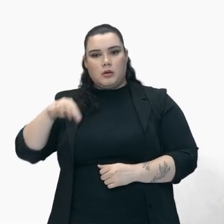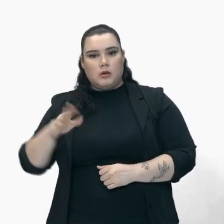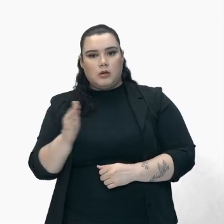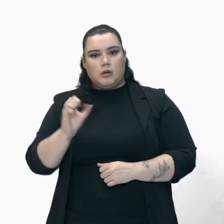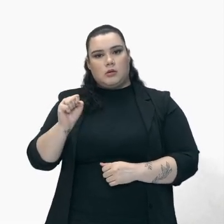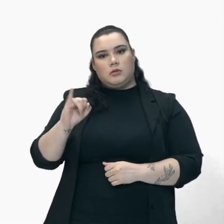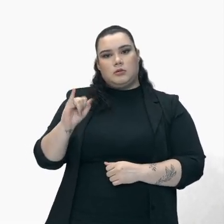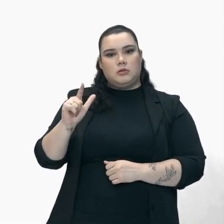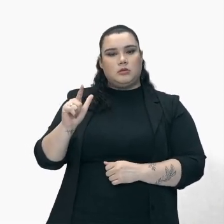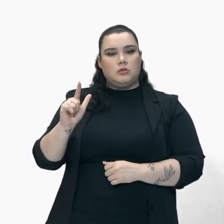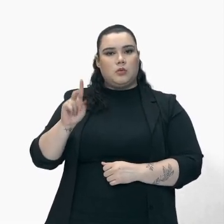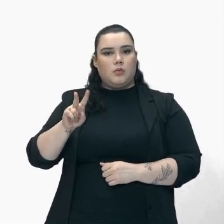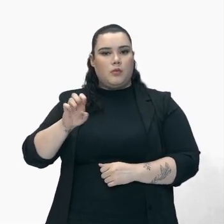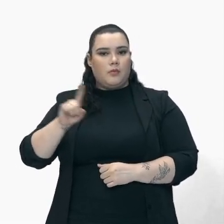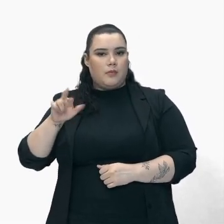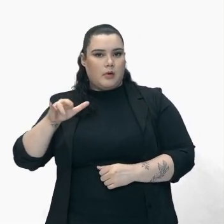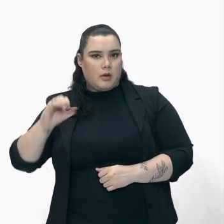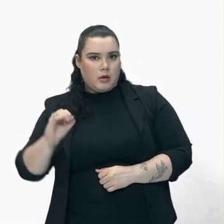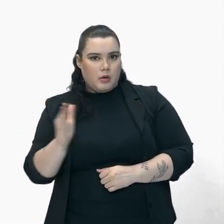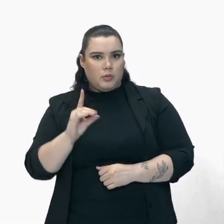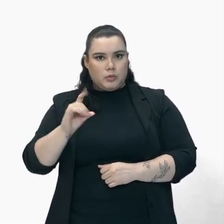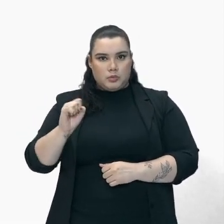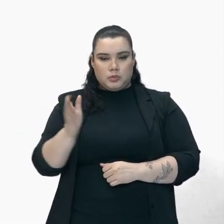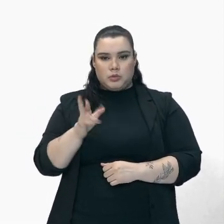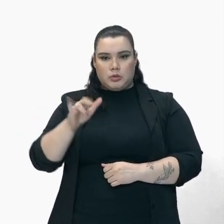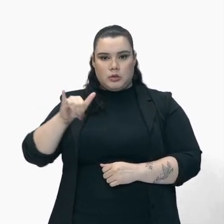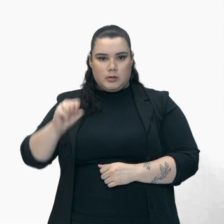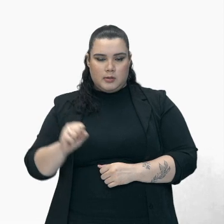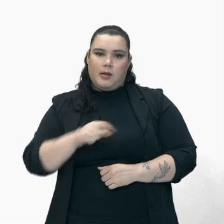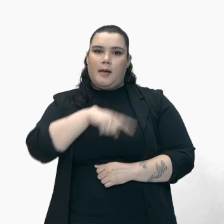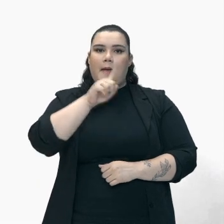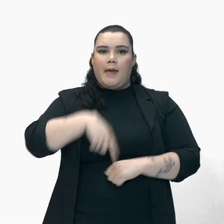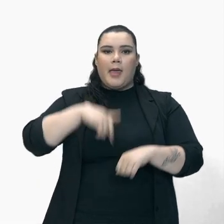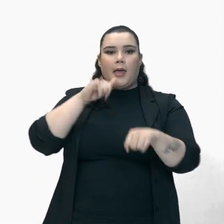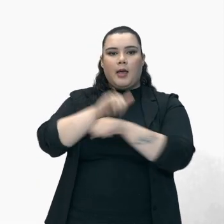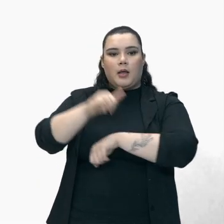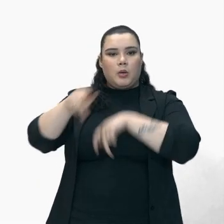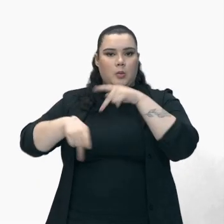entrou pra história Ali como o traidor Da pátria Vamos adiante Galera